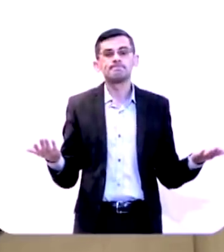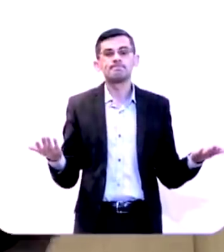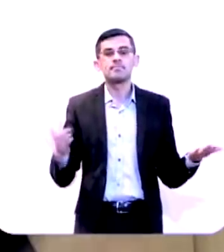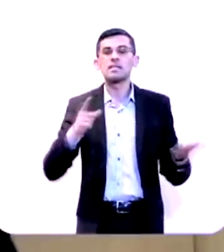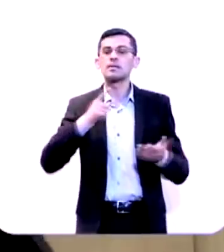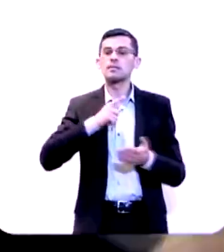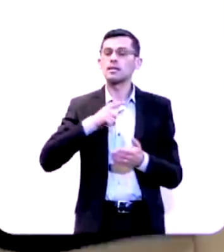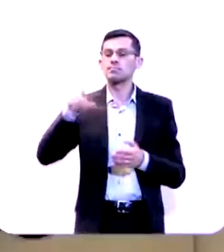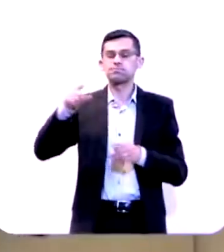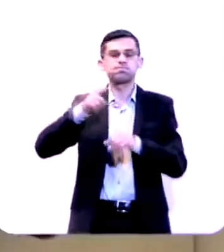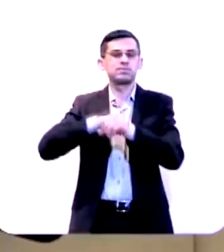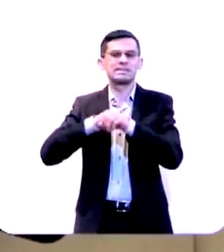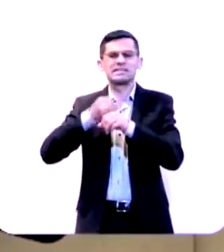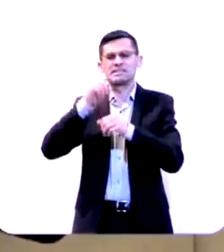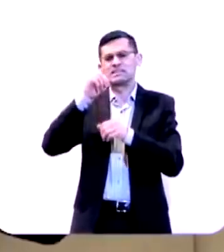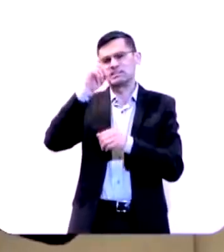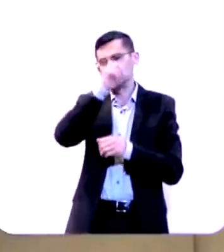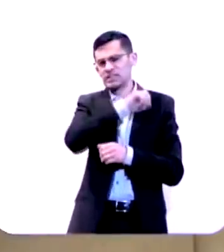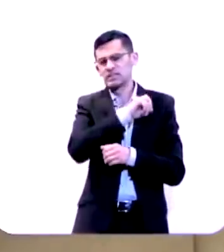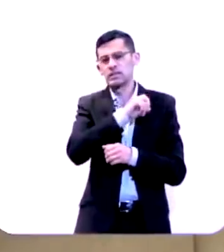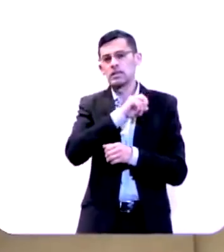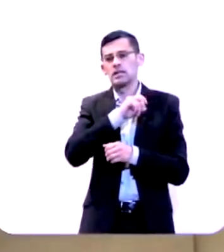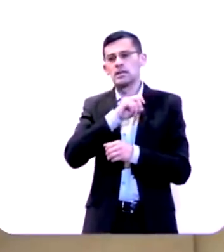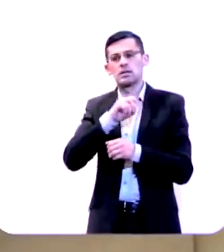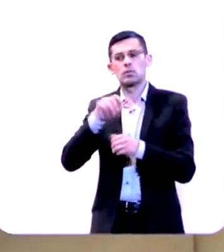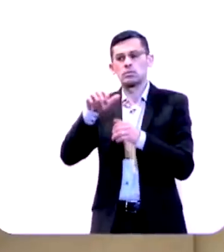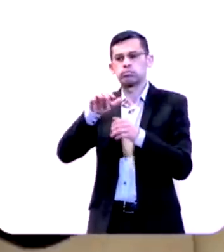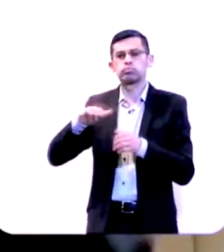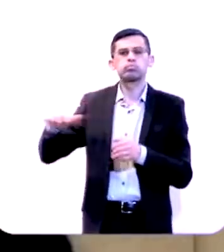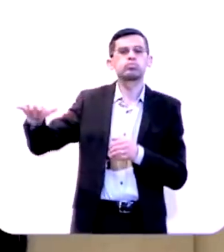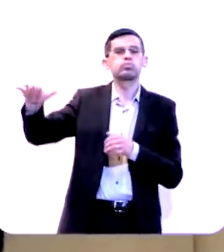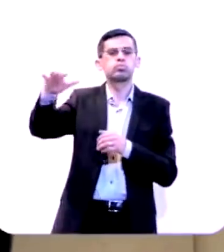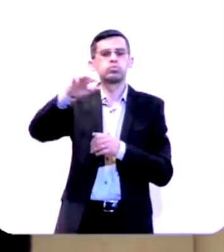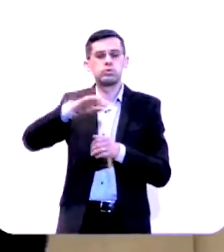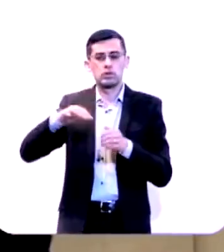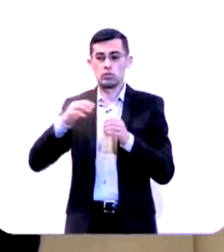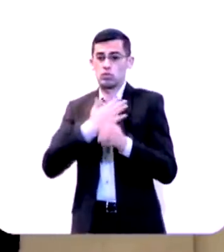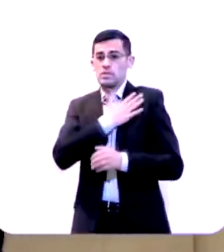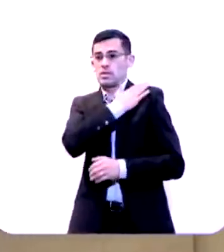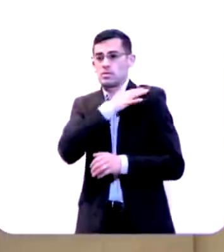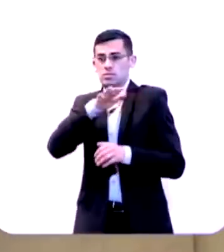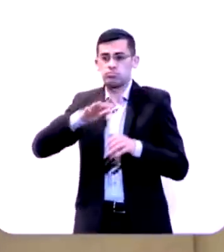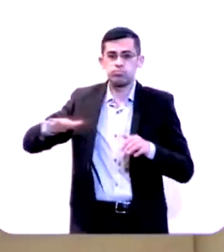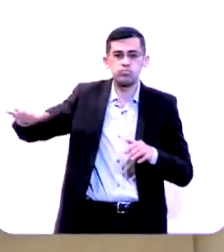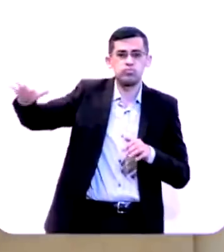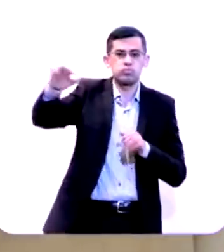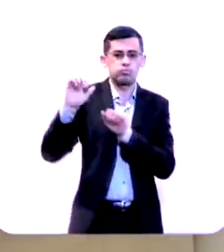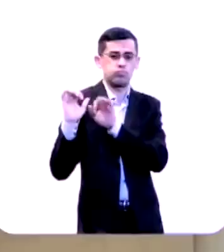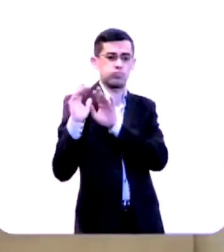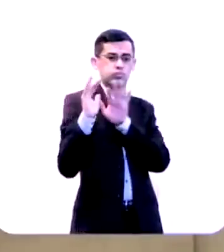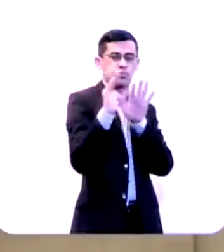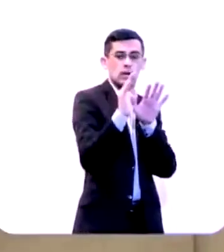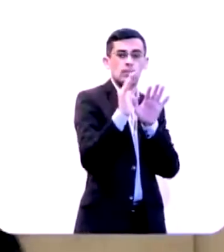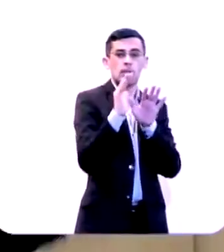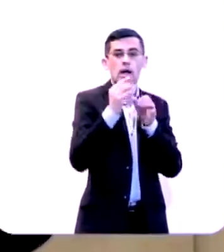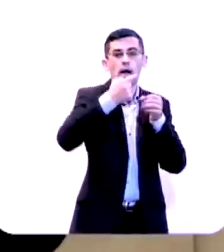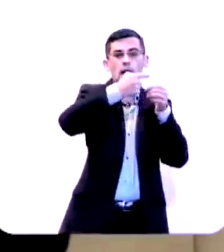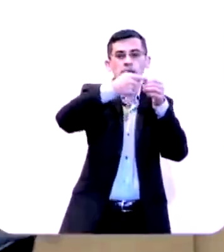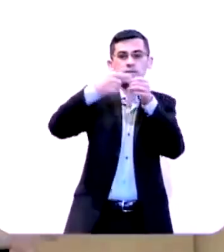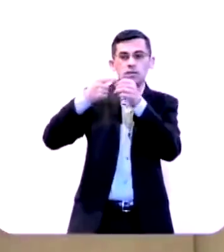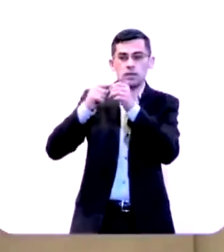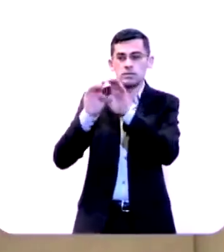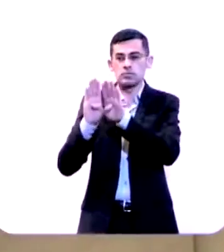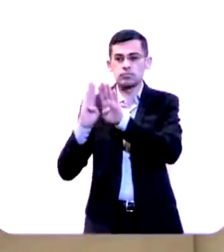houve essa situação. E Senaquerib estava em toda aquela região, agora, com seus exércitos. As cidades